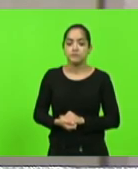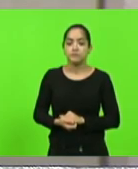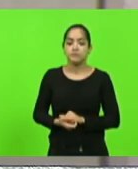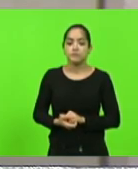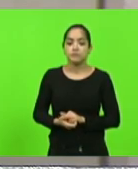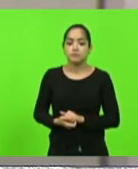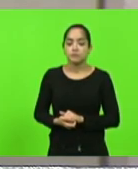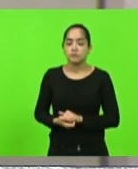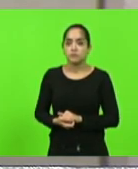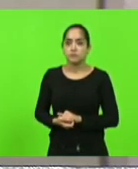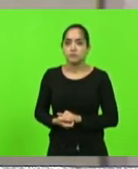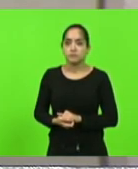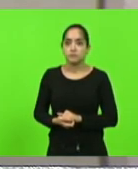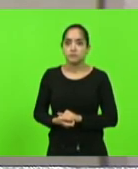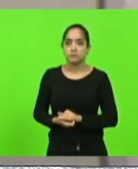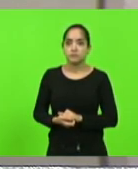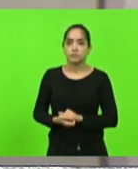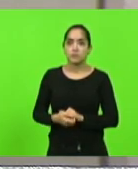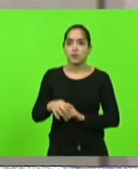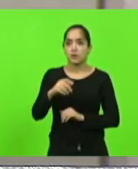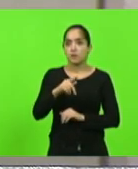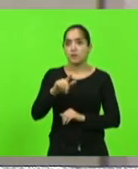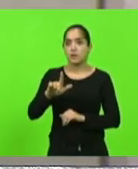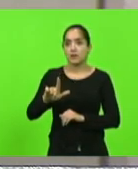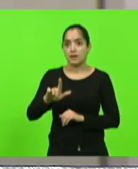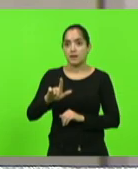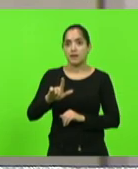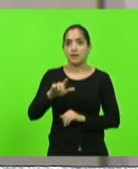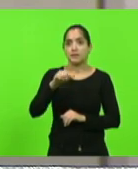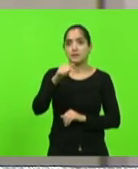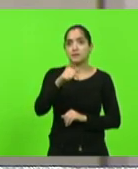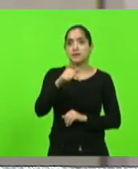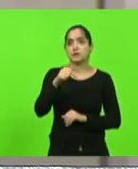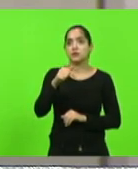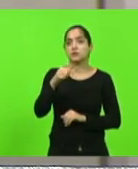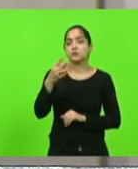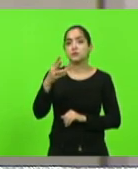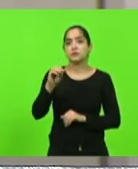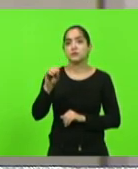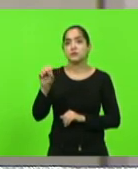partido liberal por 7 minutos e 30 segundos